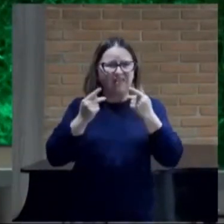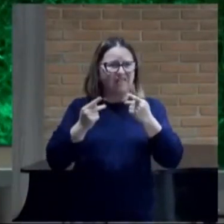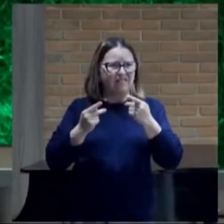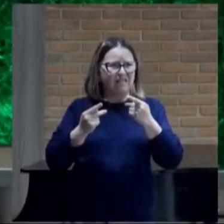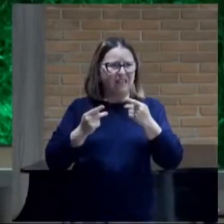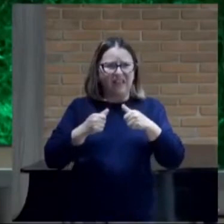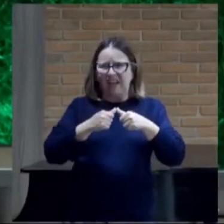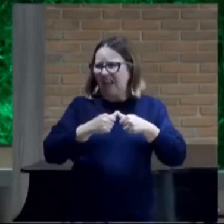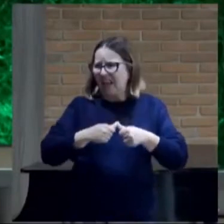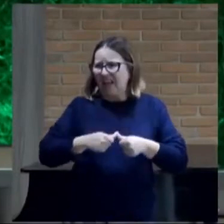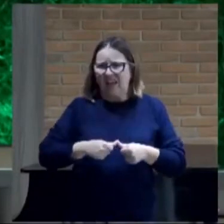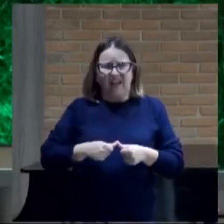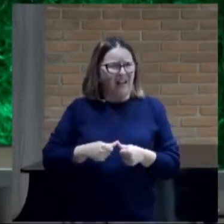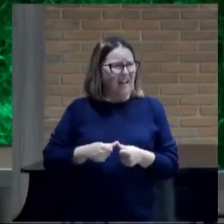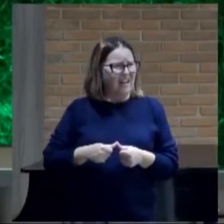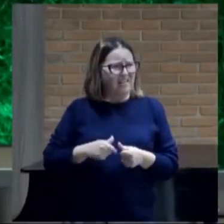faz